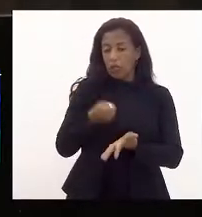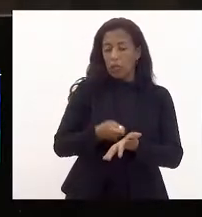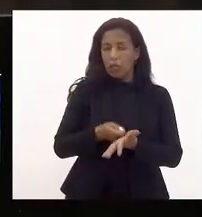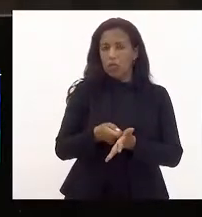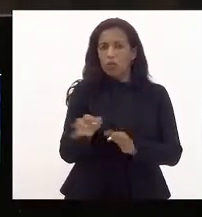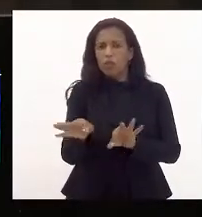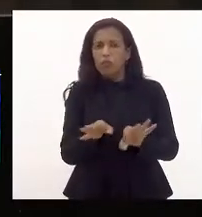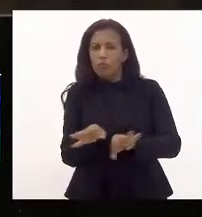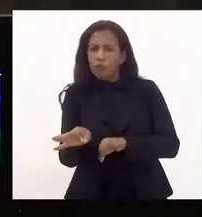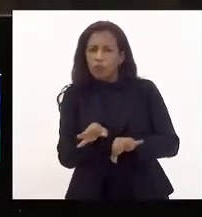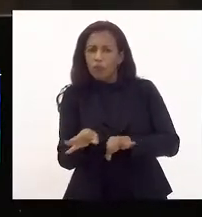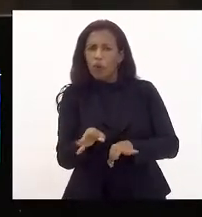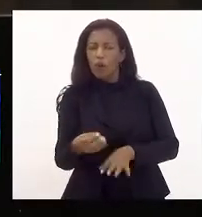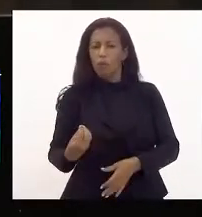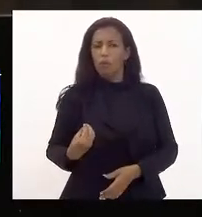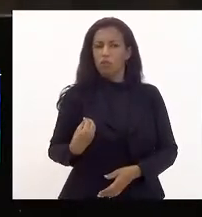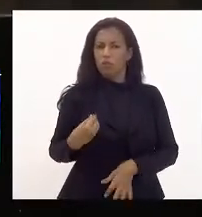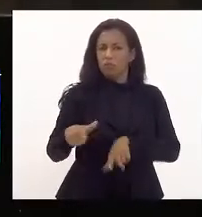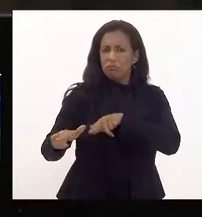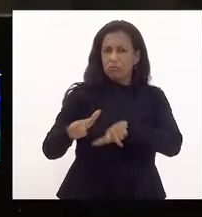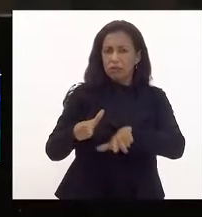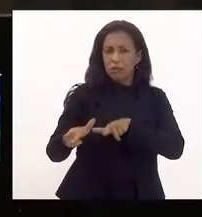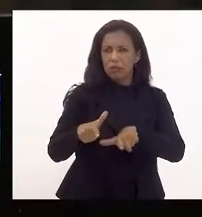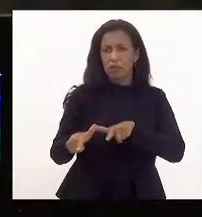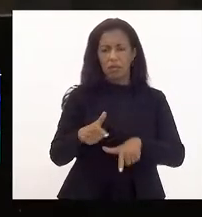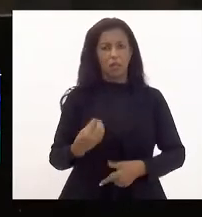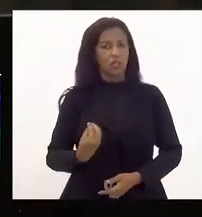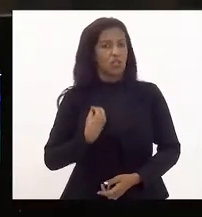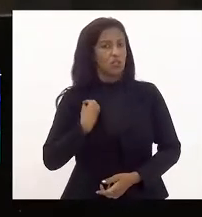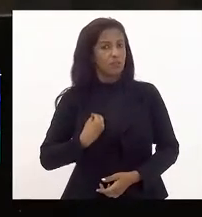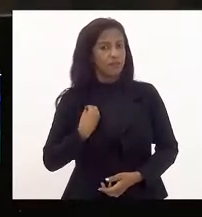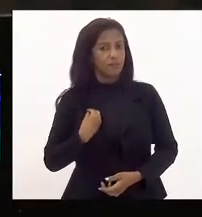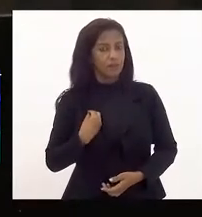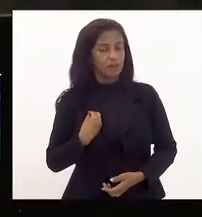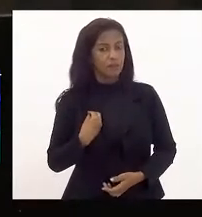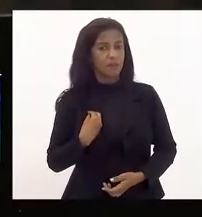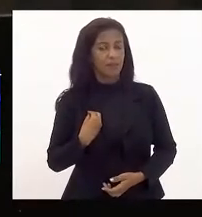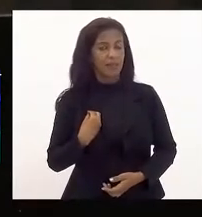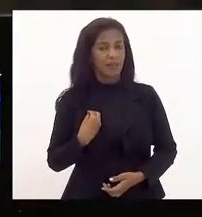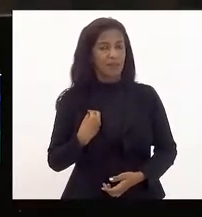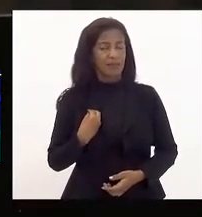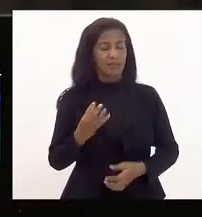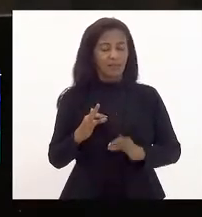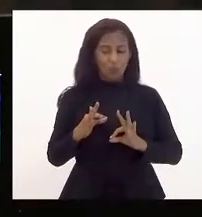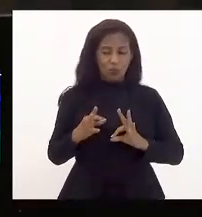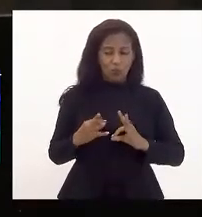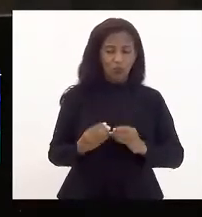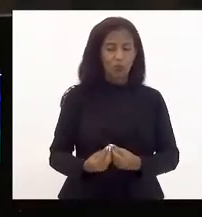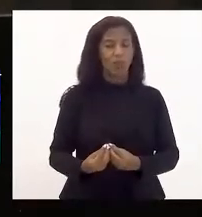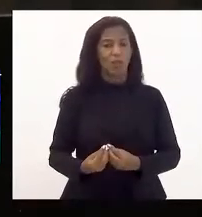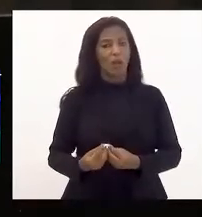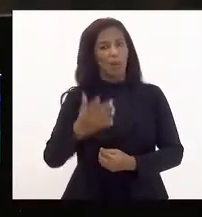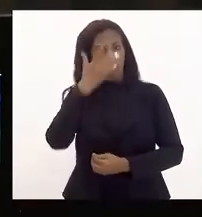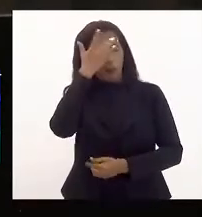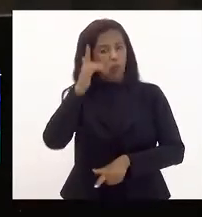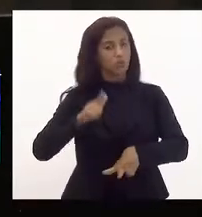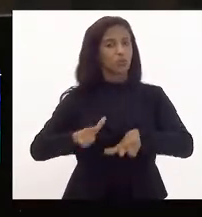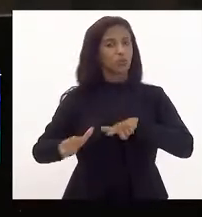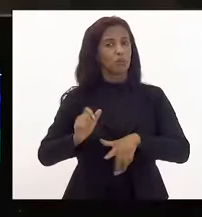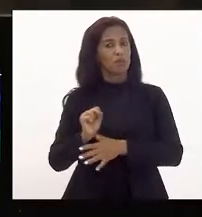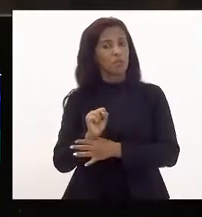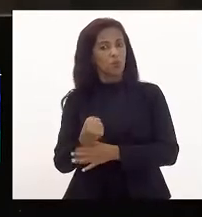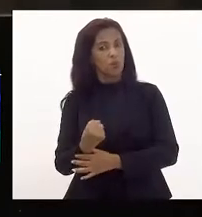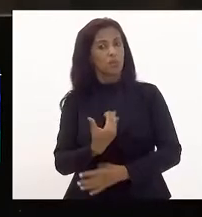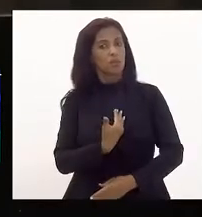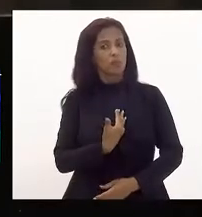condições de trabalho e de subsistência plena para os trabalhadores da segurança